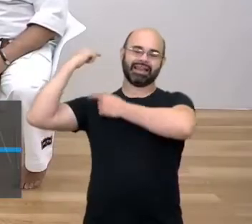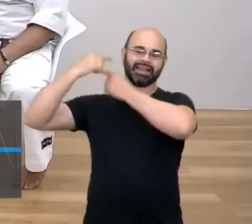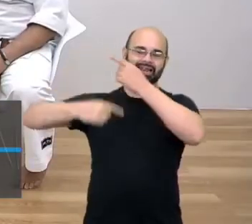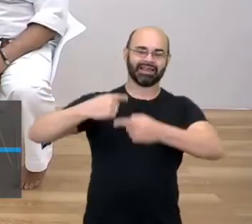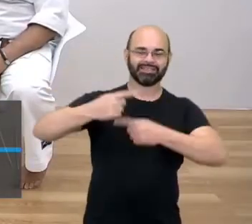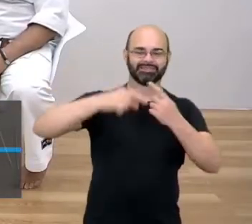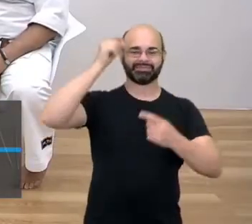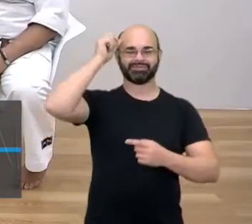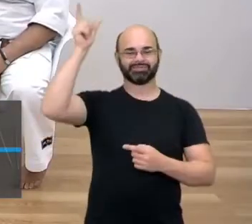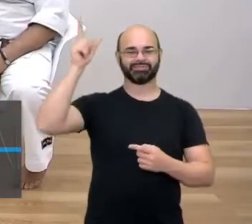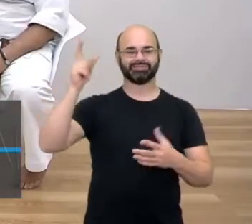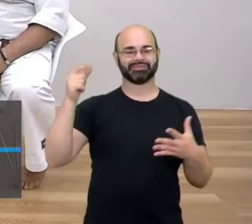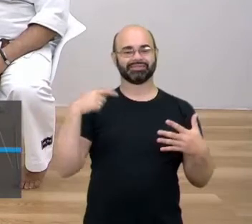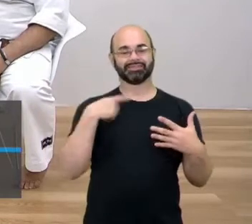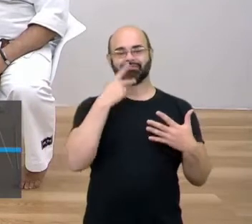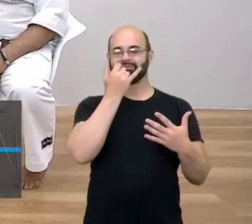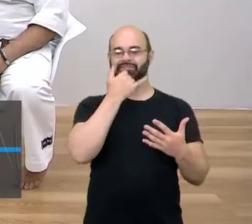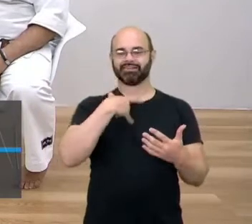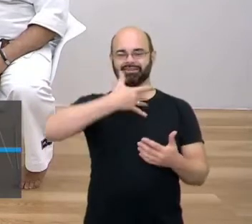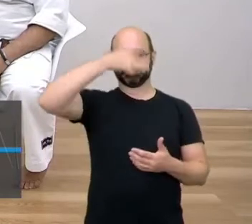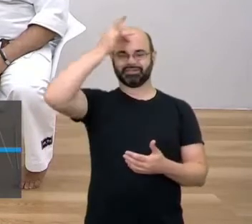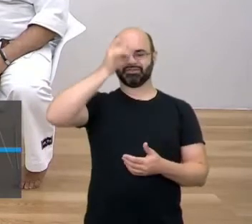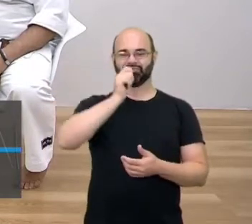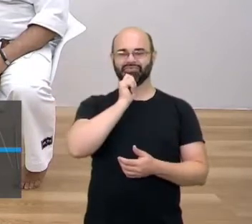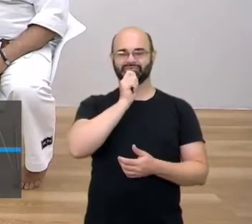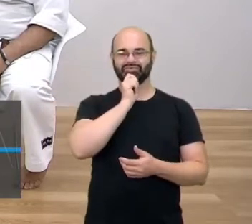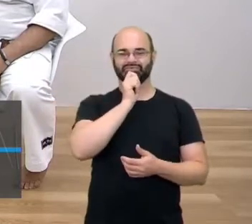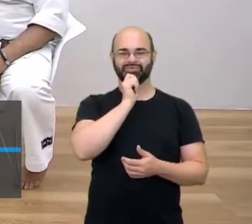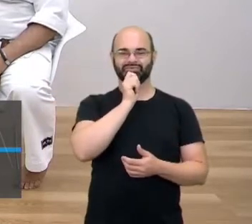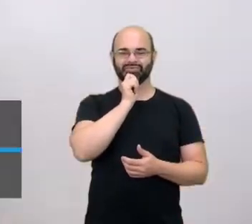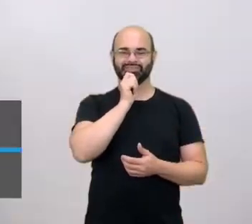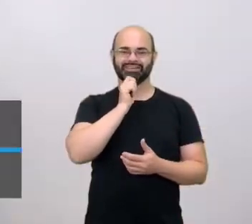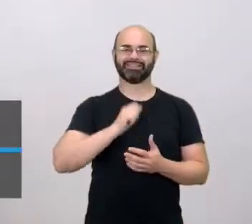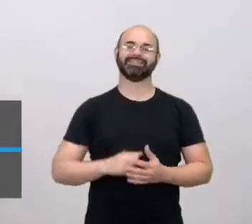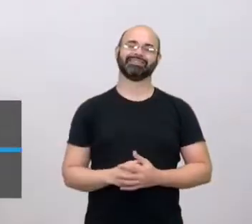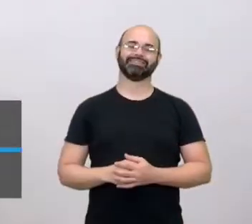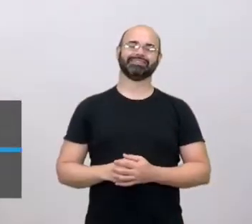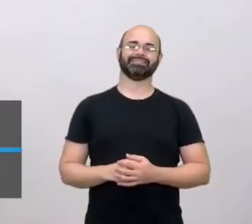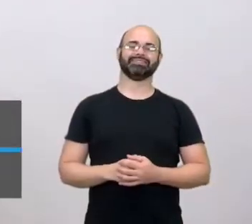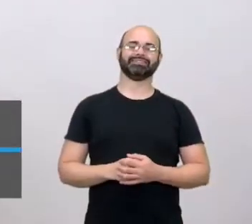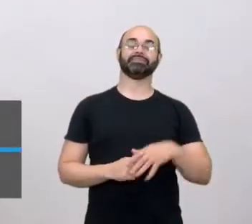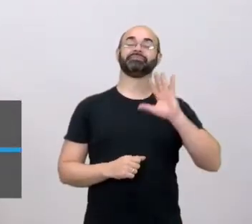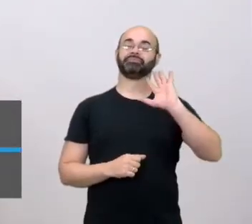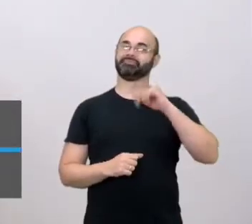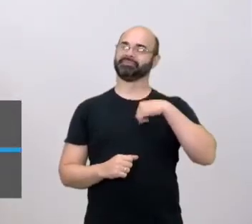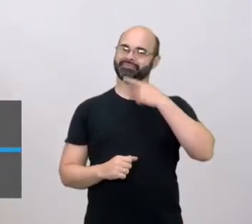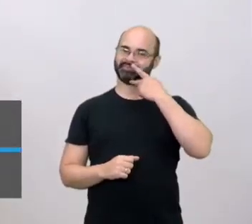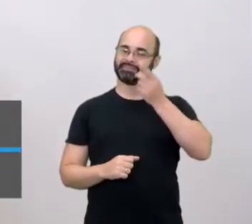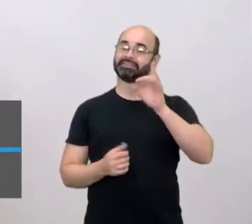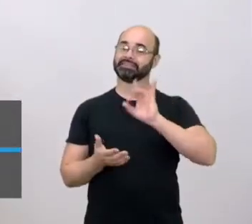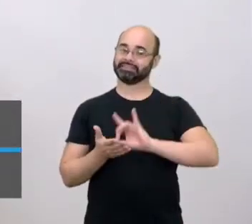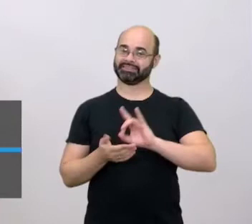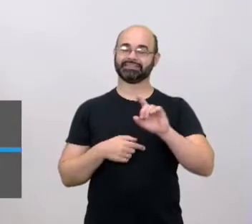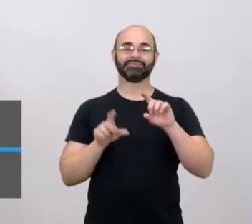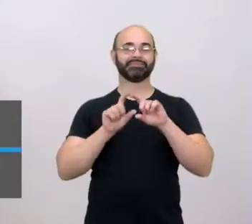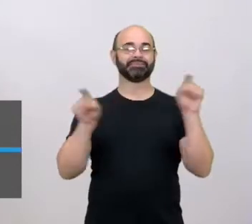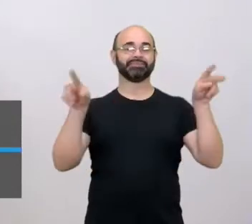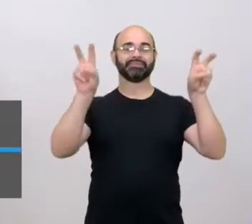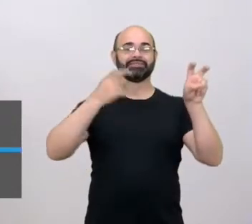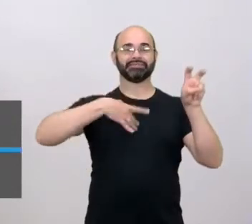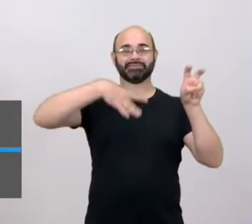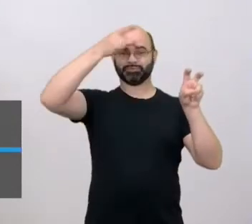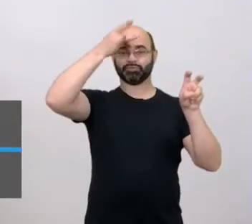colando! Eu estou colando, mas eu não decorei ainda. Não decorei nem o meu. Mas, olha, importante, eu vou falar para vocês. Não decorei o título,